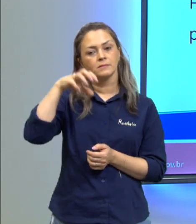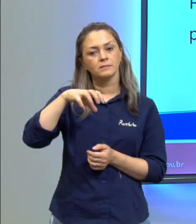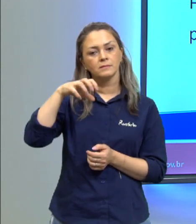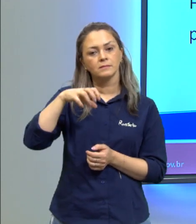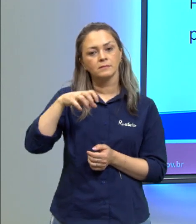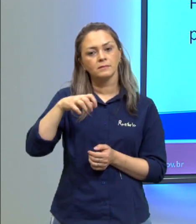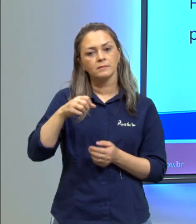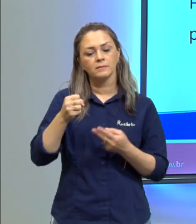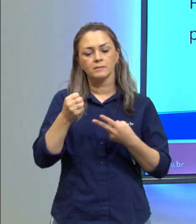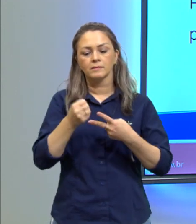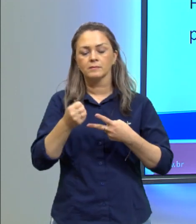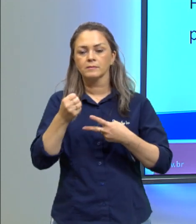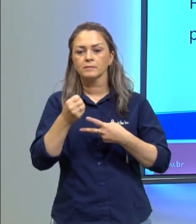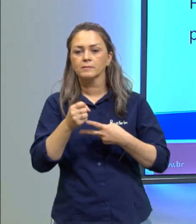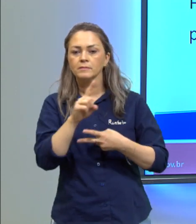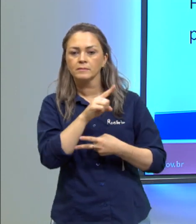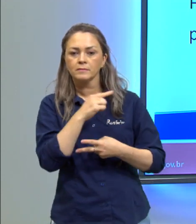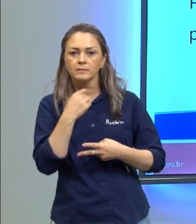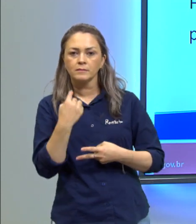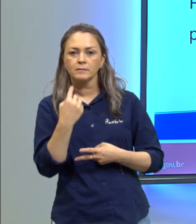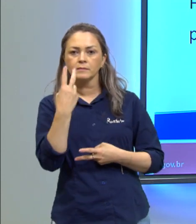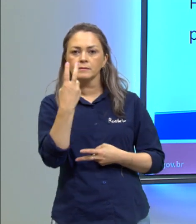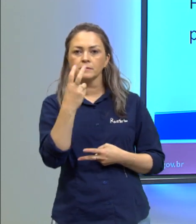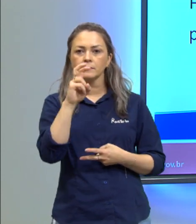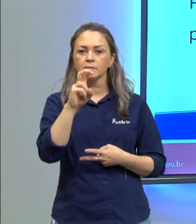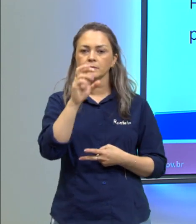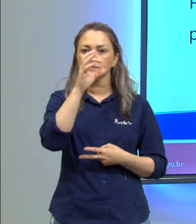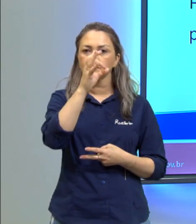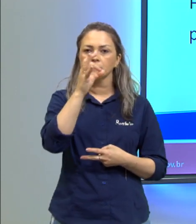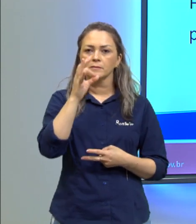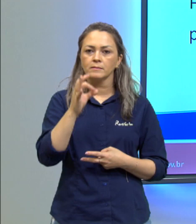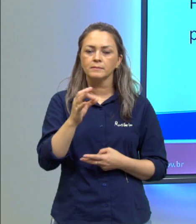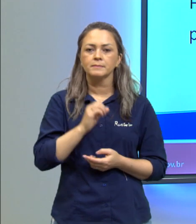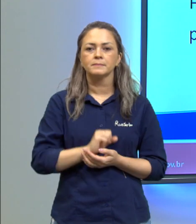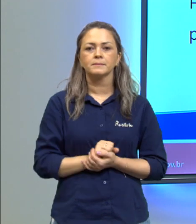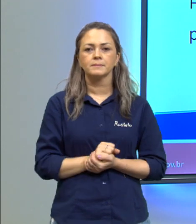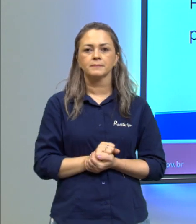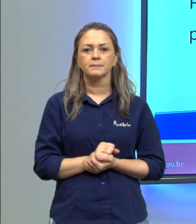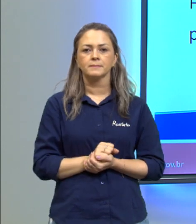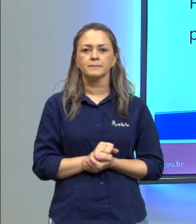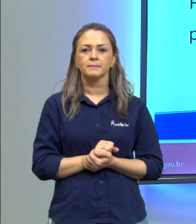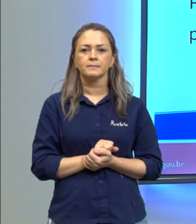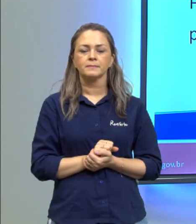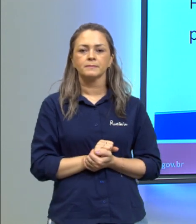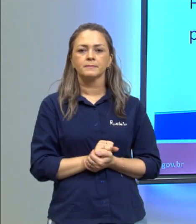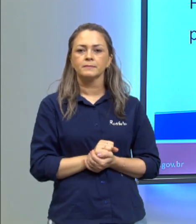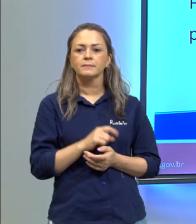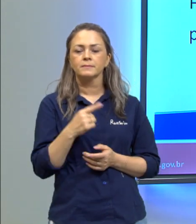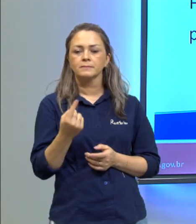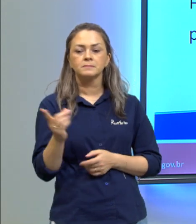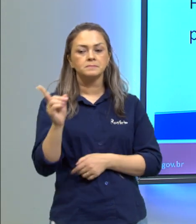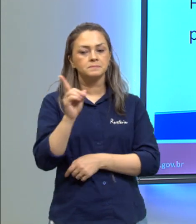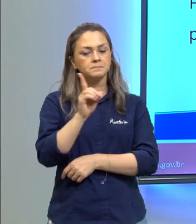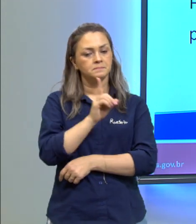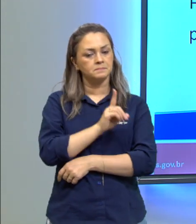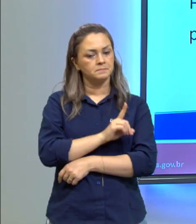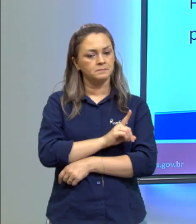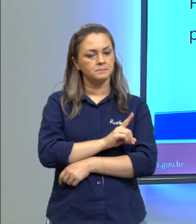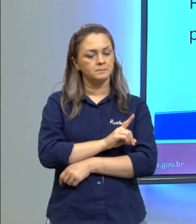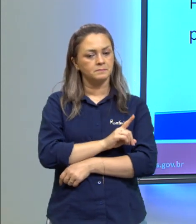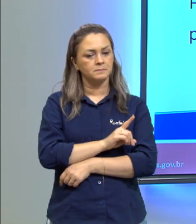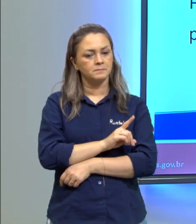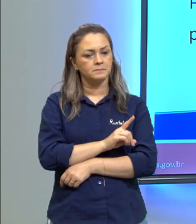probabilidade de atraso é de 25%. Para um determinado dia, o